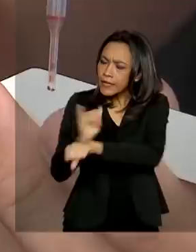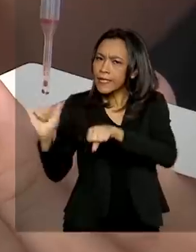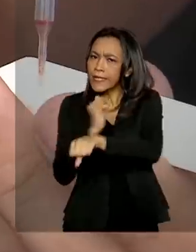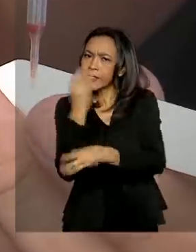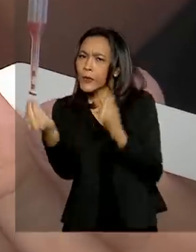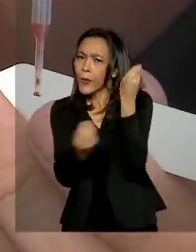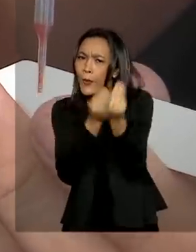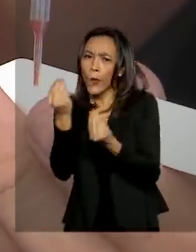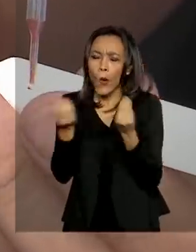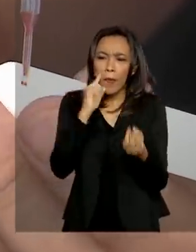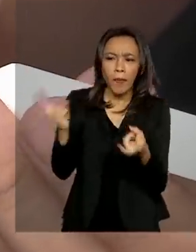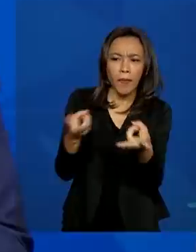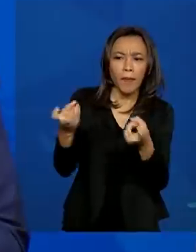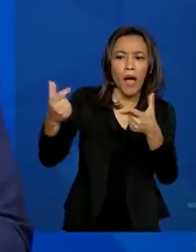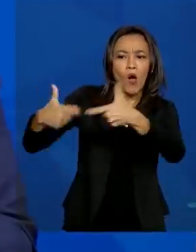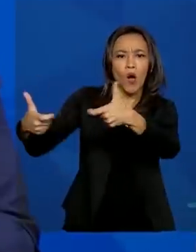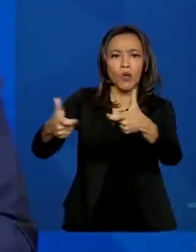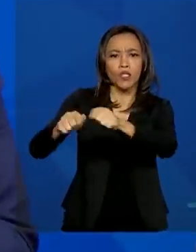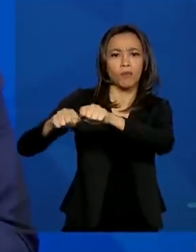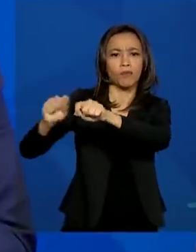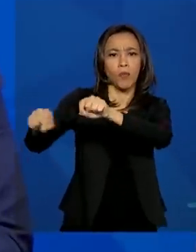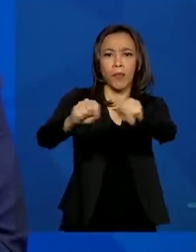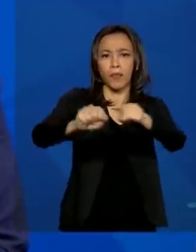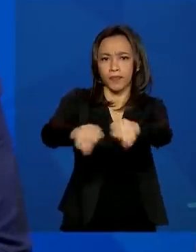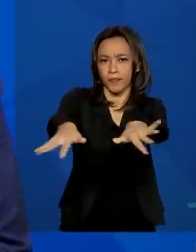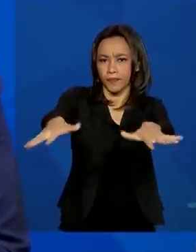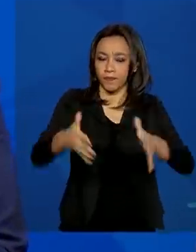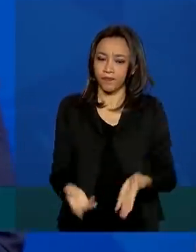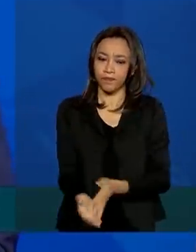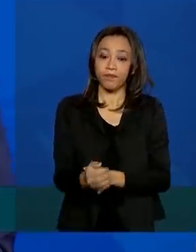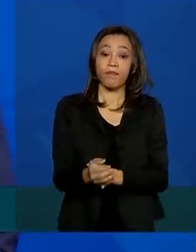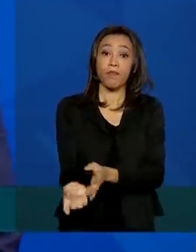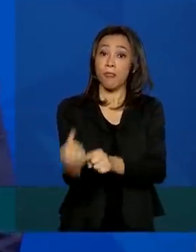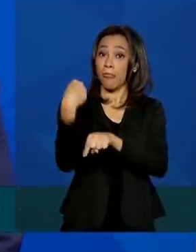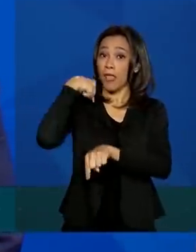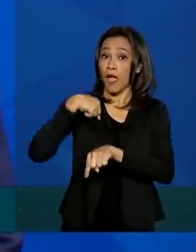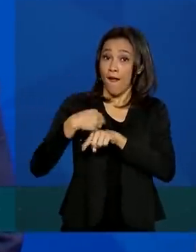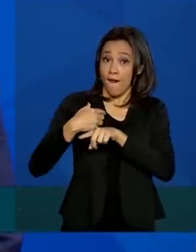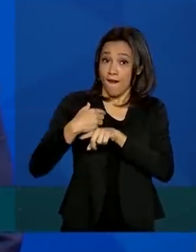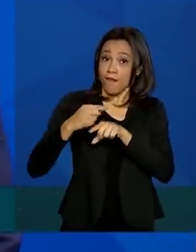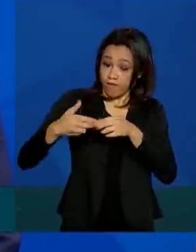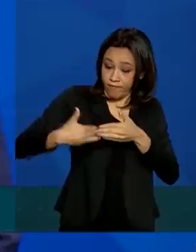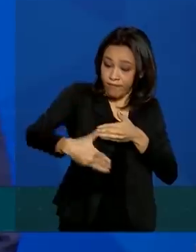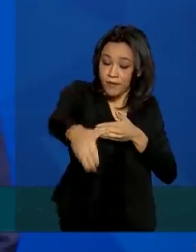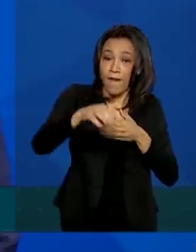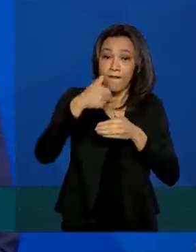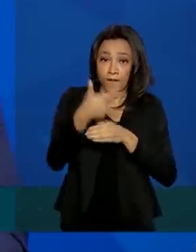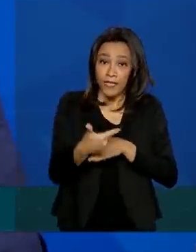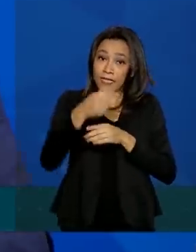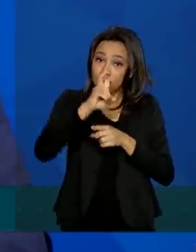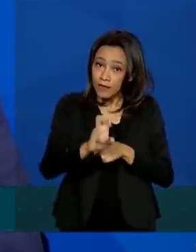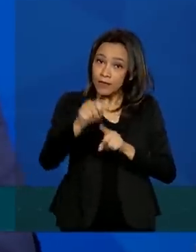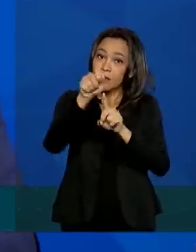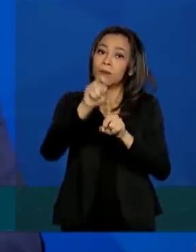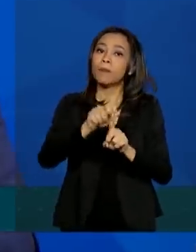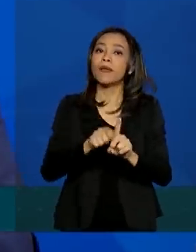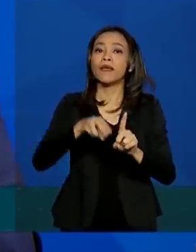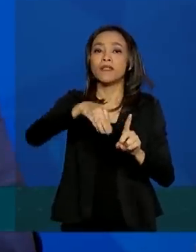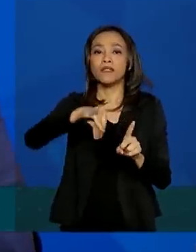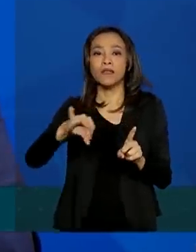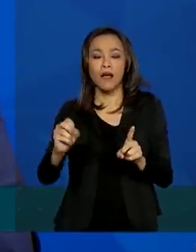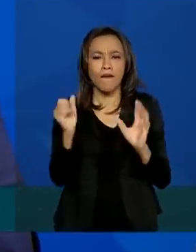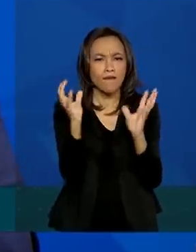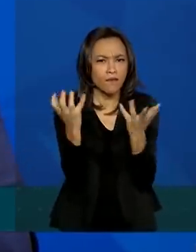novos focos de transmissão. A partir do dia 25 de maio, nós iniciaremos com uma produção,